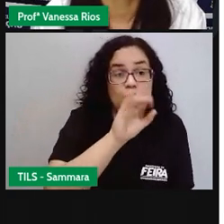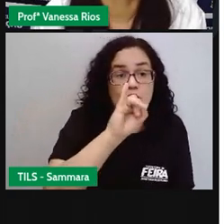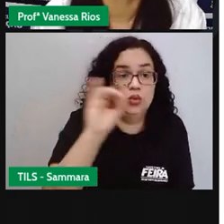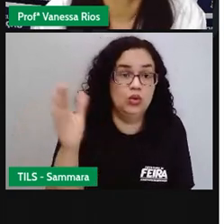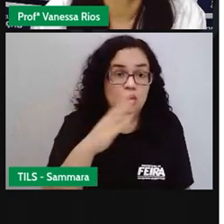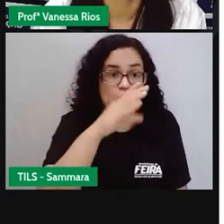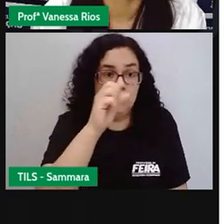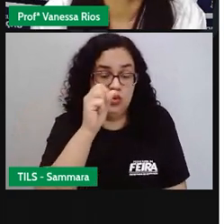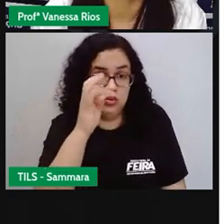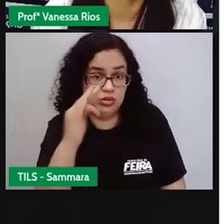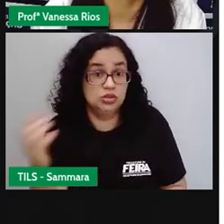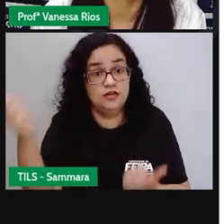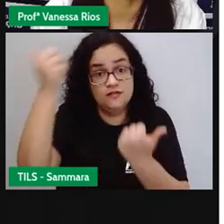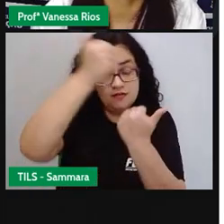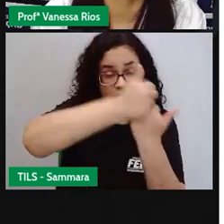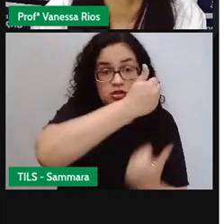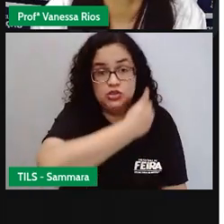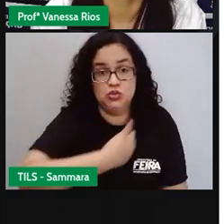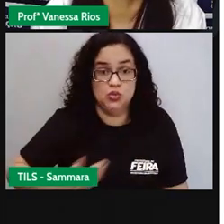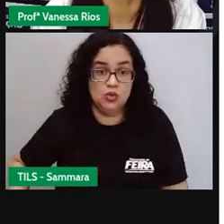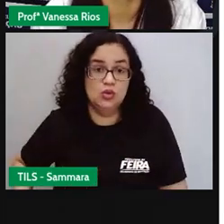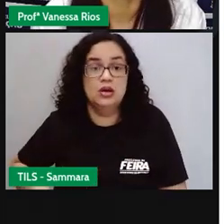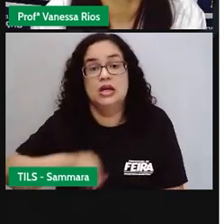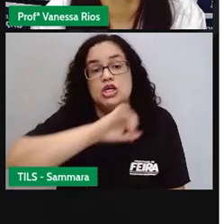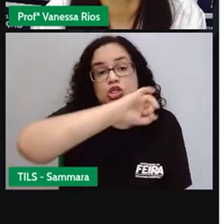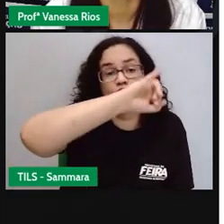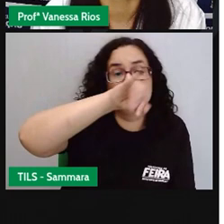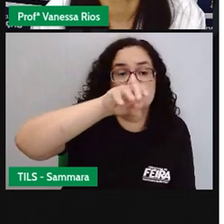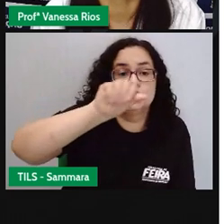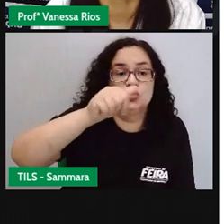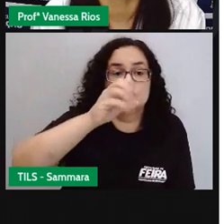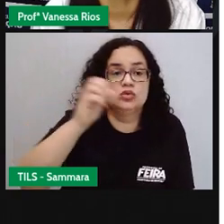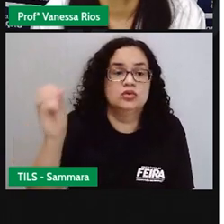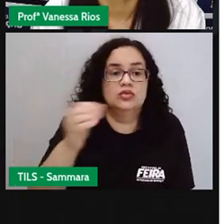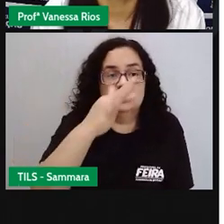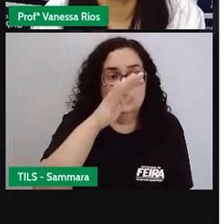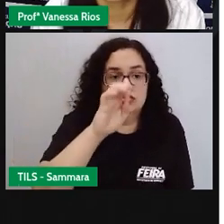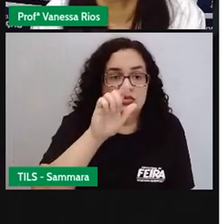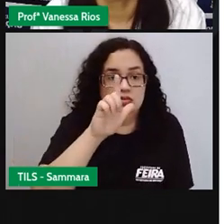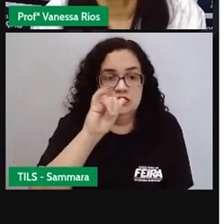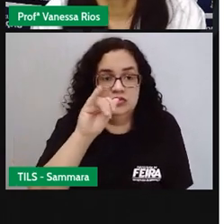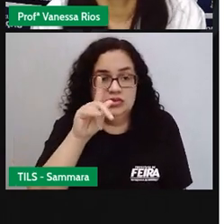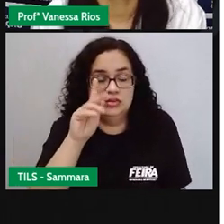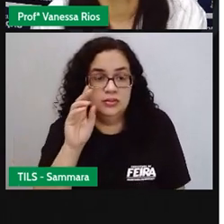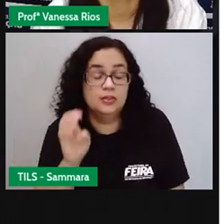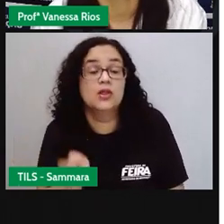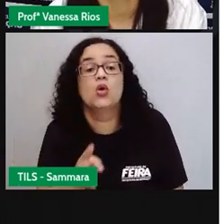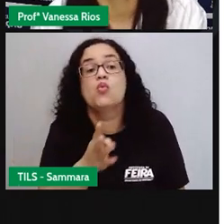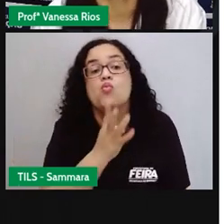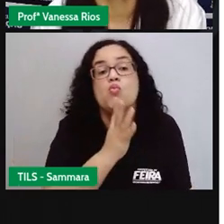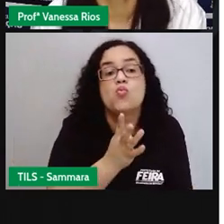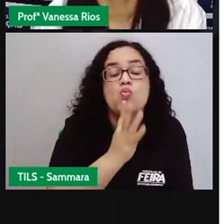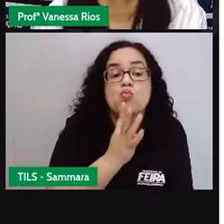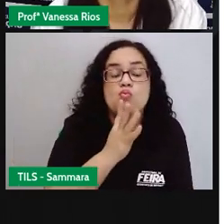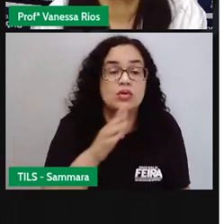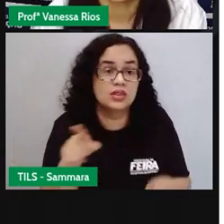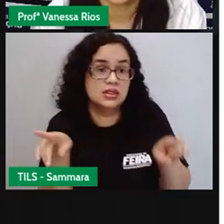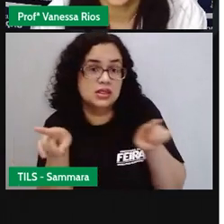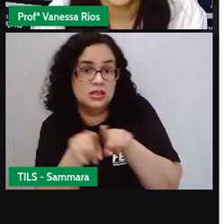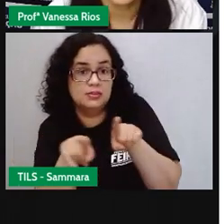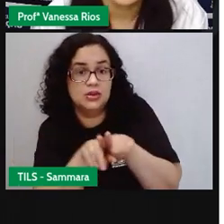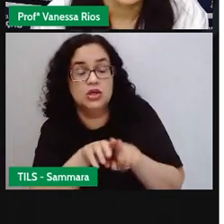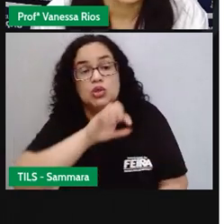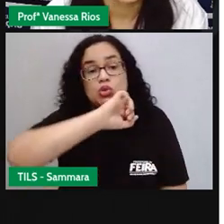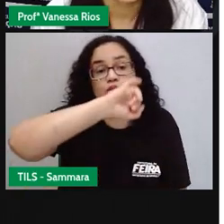e o vice-governador se chama João Felipe de Souza Leão, conhecido também só como João